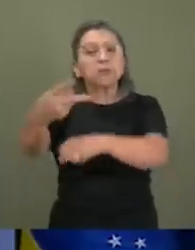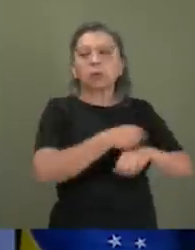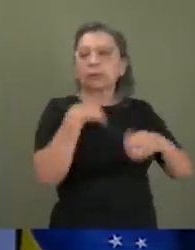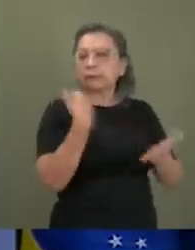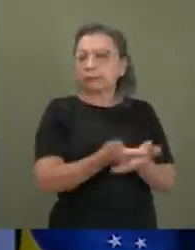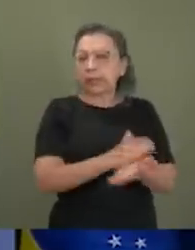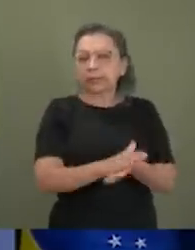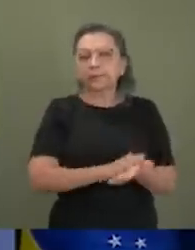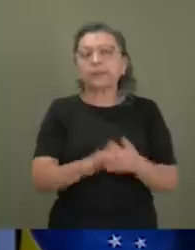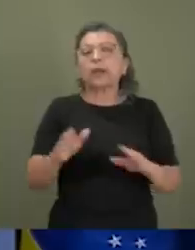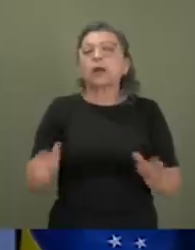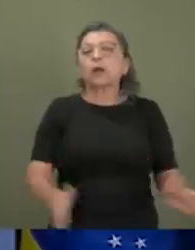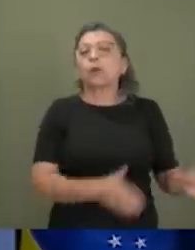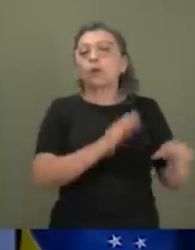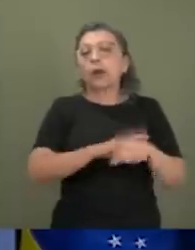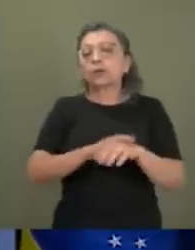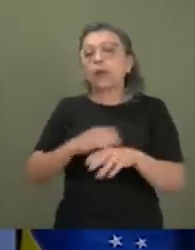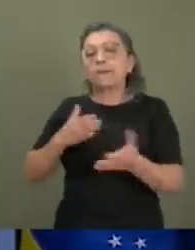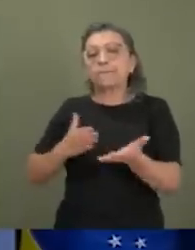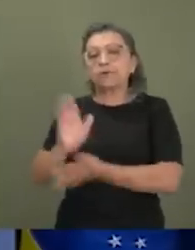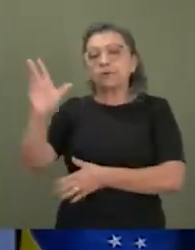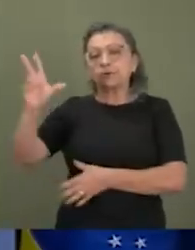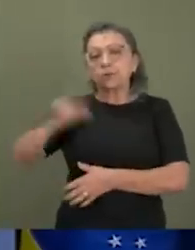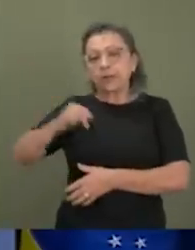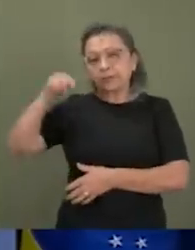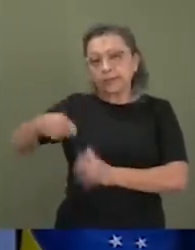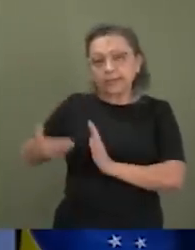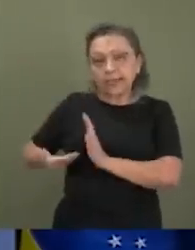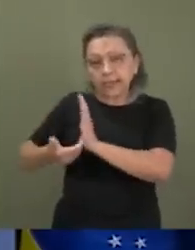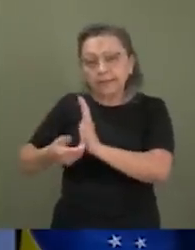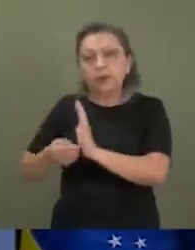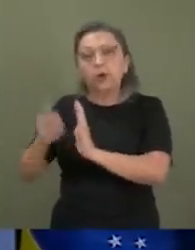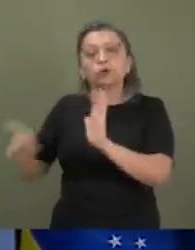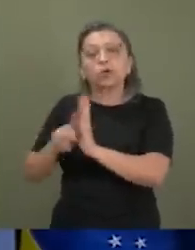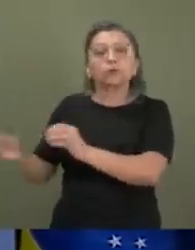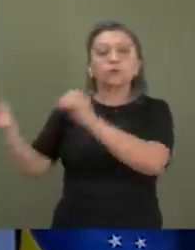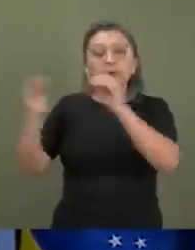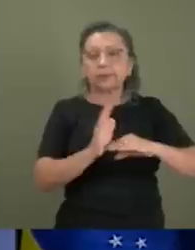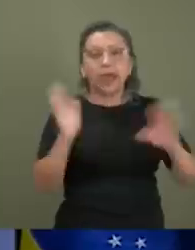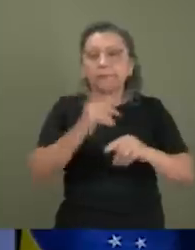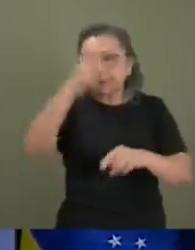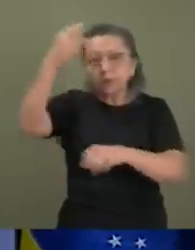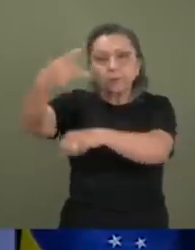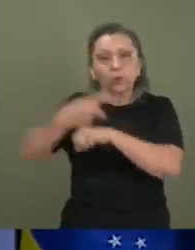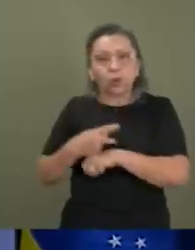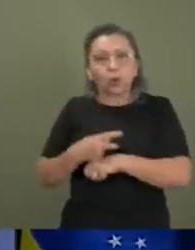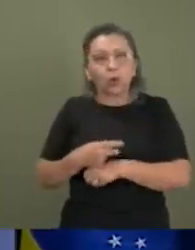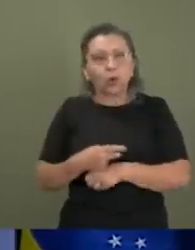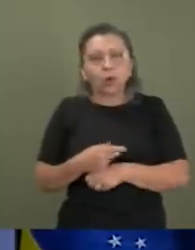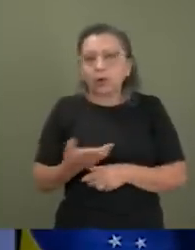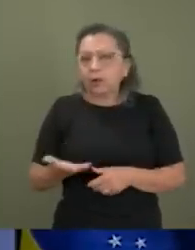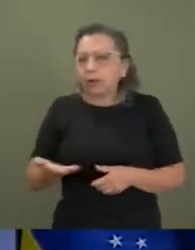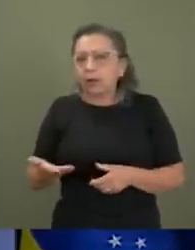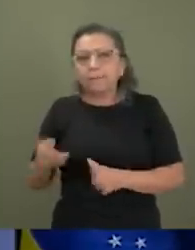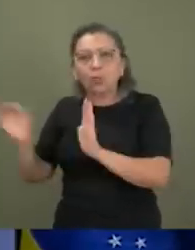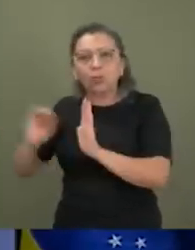procurado. Quando aprovamos o mérito na Câmara dos Deputados e o projeto foi ao Senado, eu fui procurado. Quando o projeto já não estava